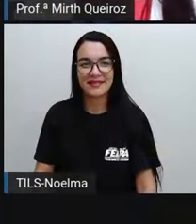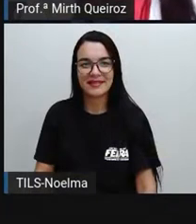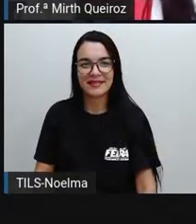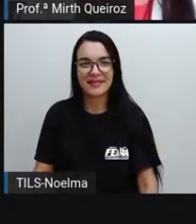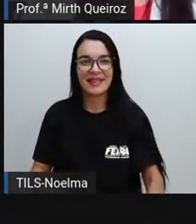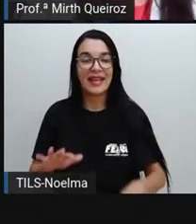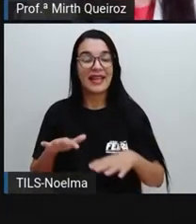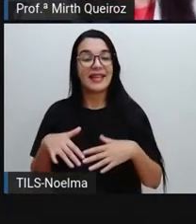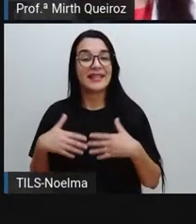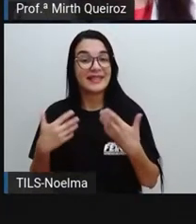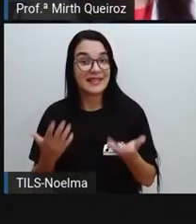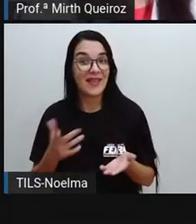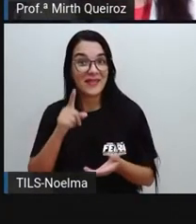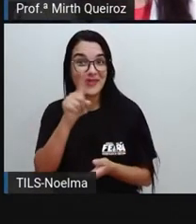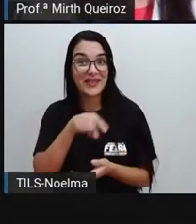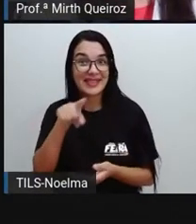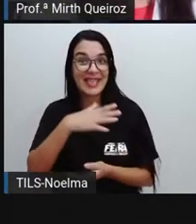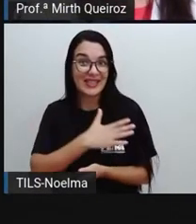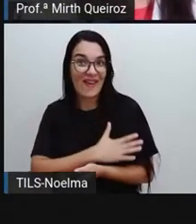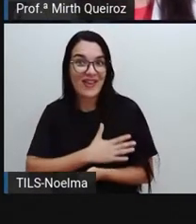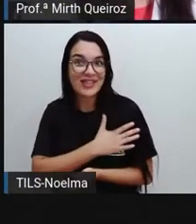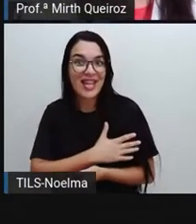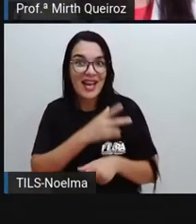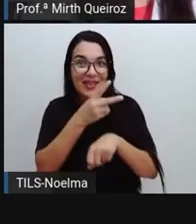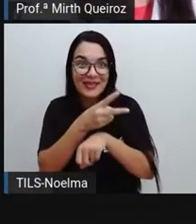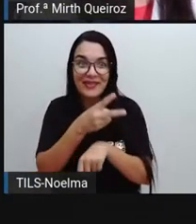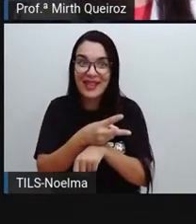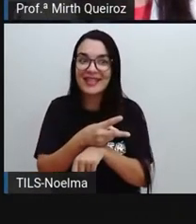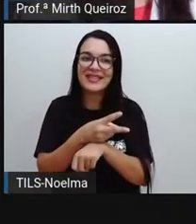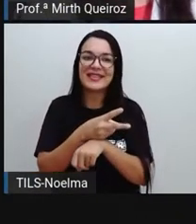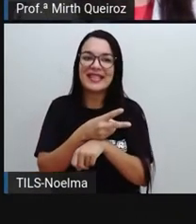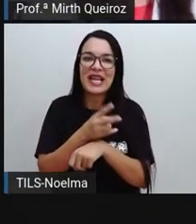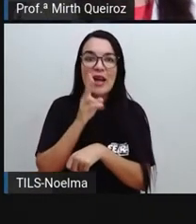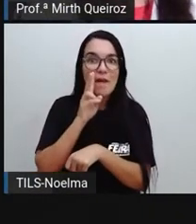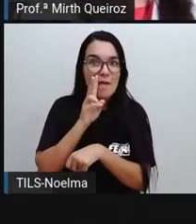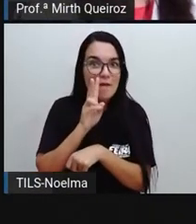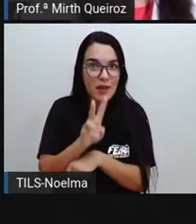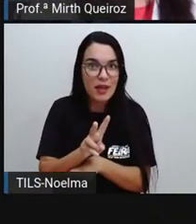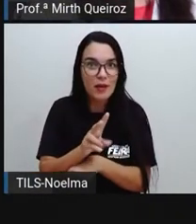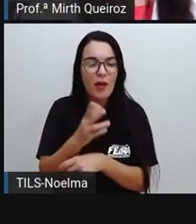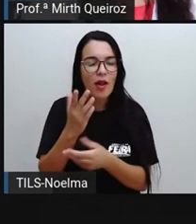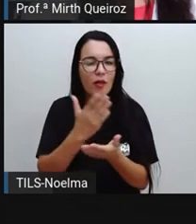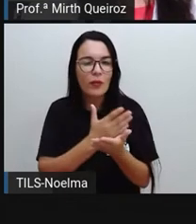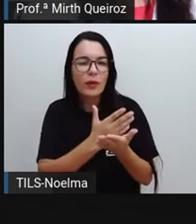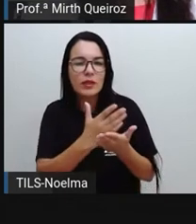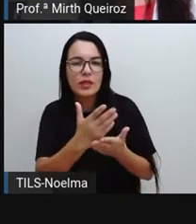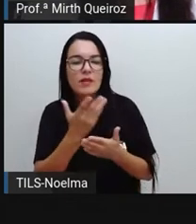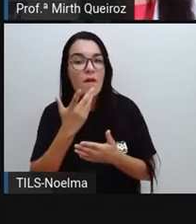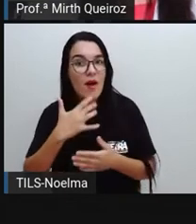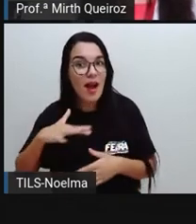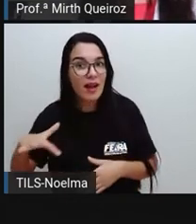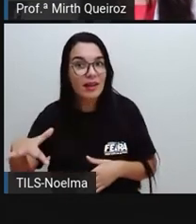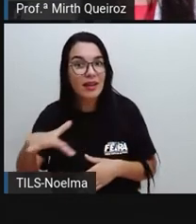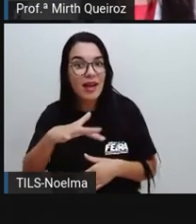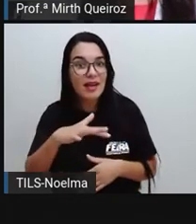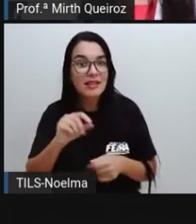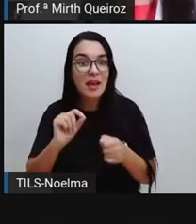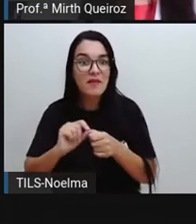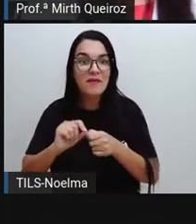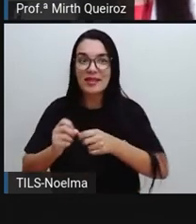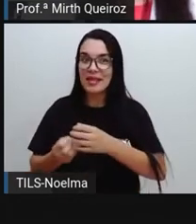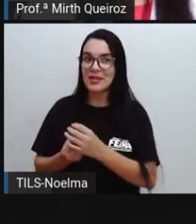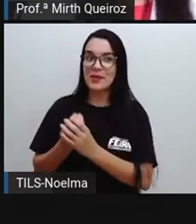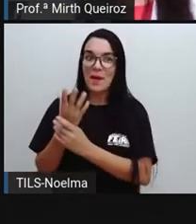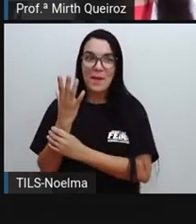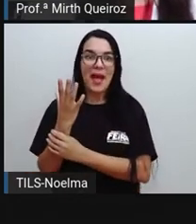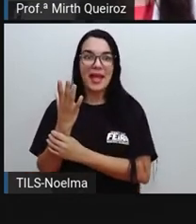E aí, gostaram aí do vídeo, né? Vocês viram logo lá no início uma criança que fez uma descoberta. Isso